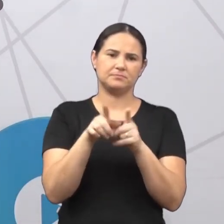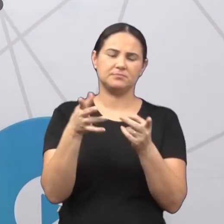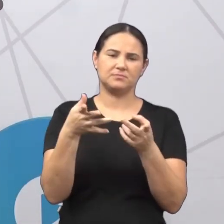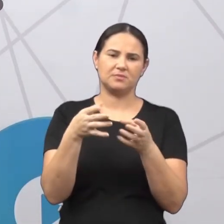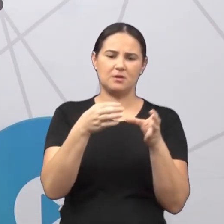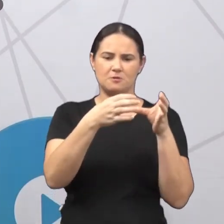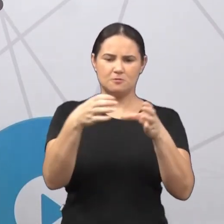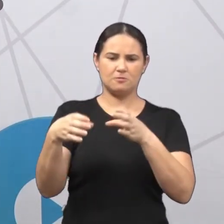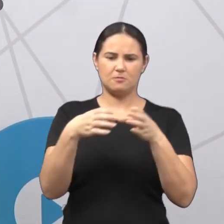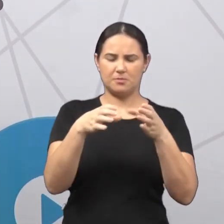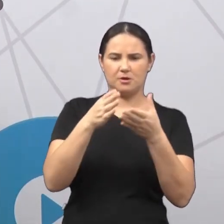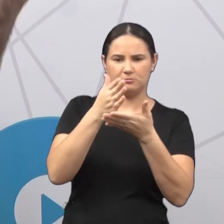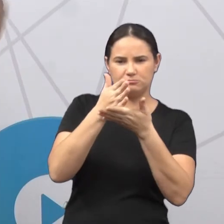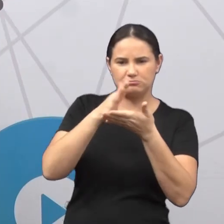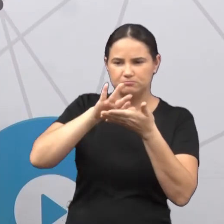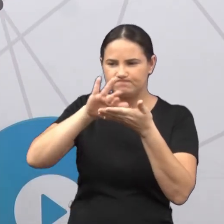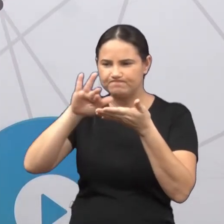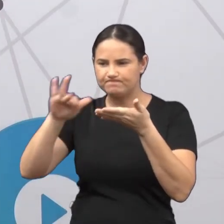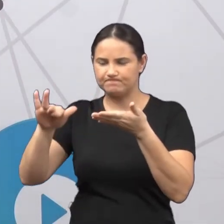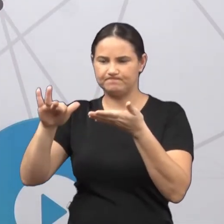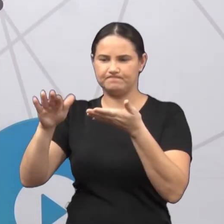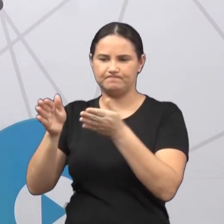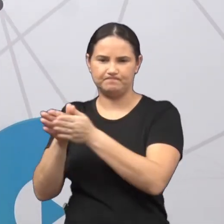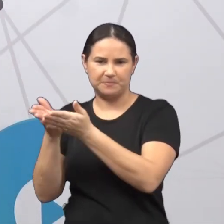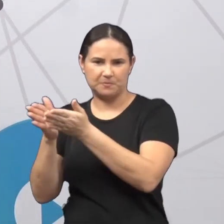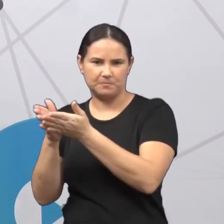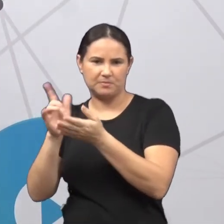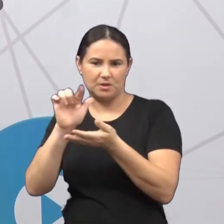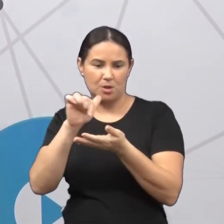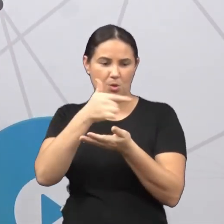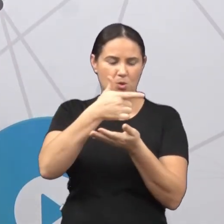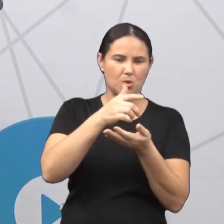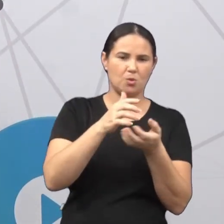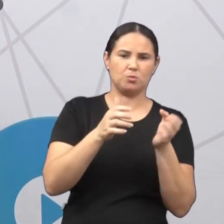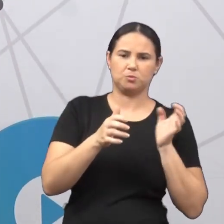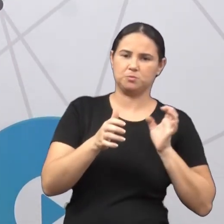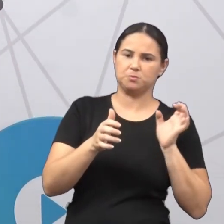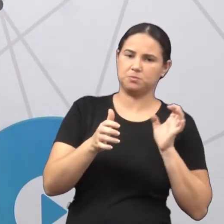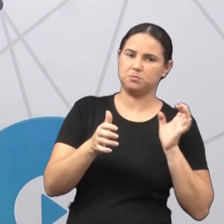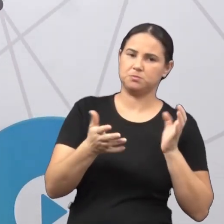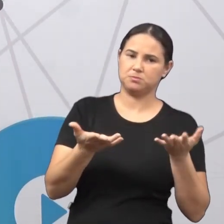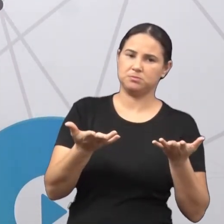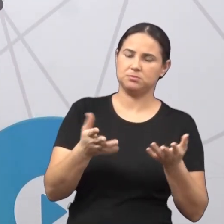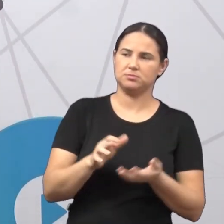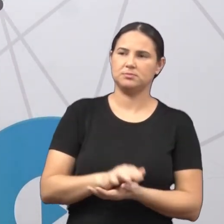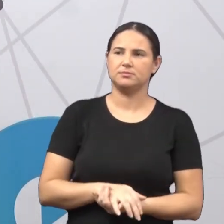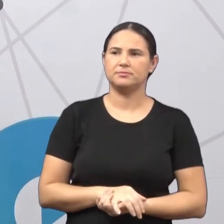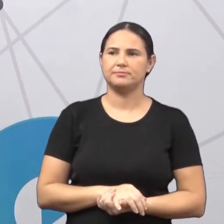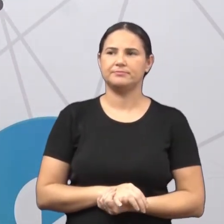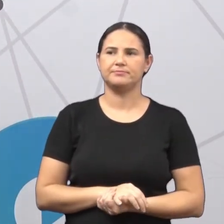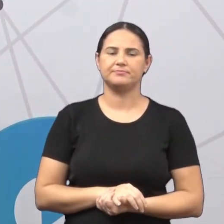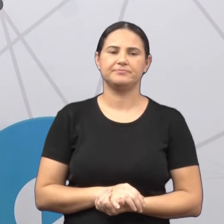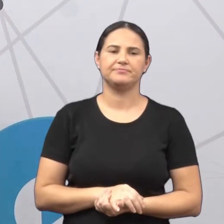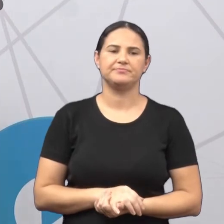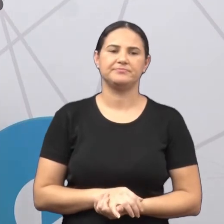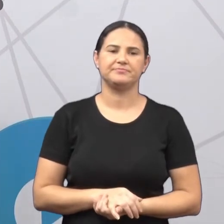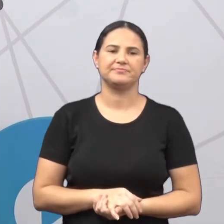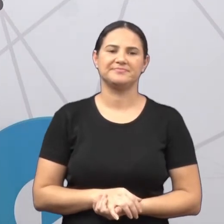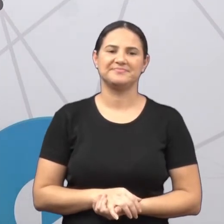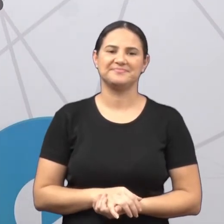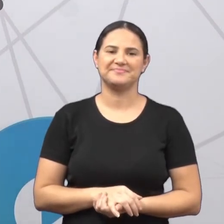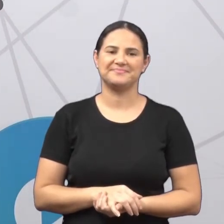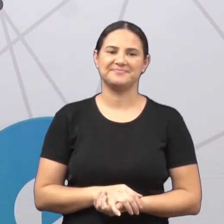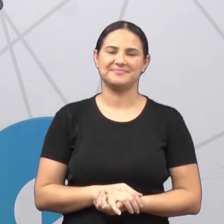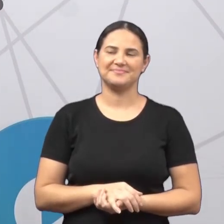existe uma parte da periferia, uma parte mais pobre, falando em poder aquisitivo, e uma